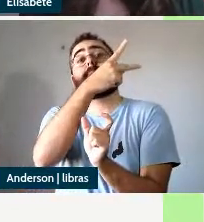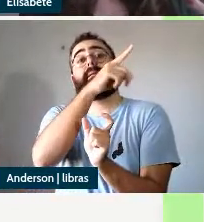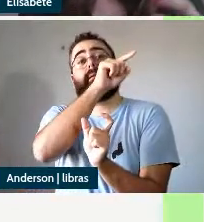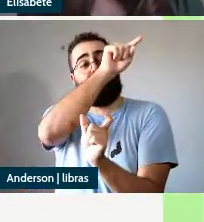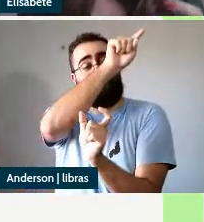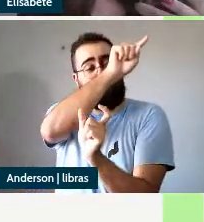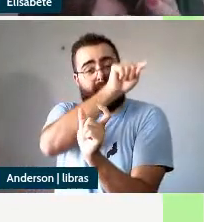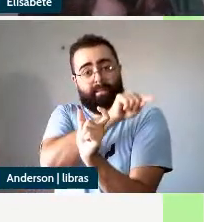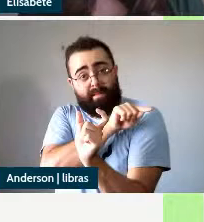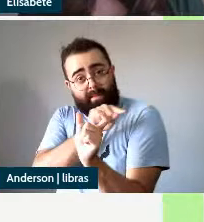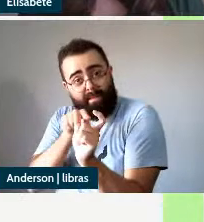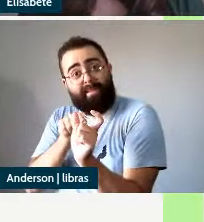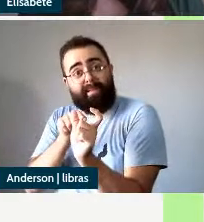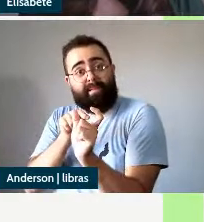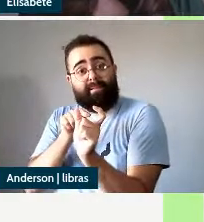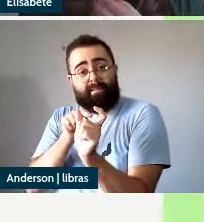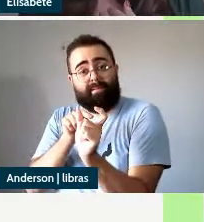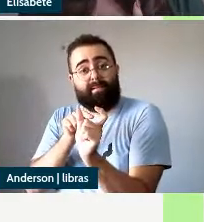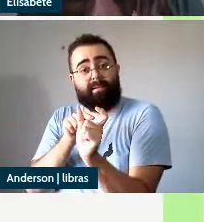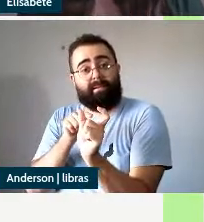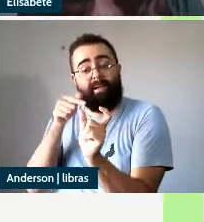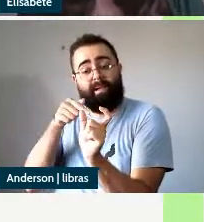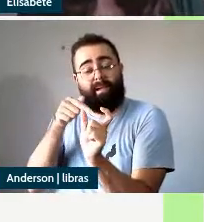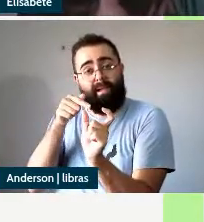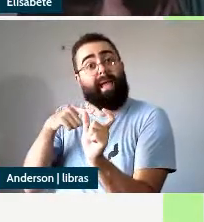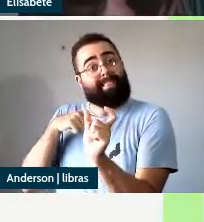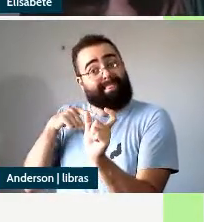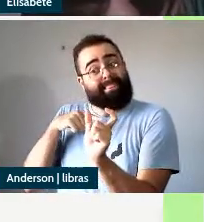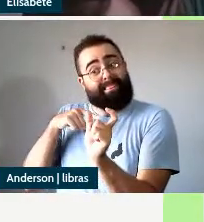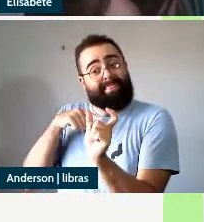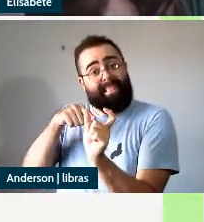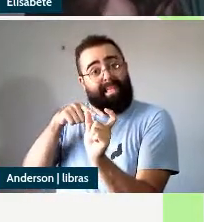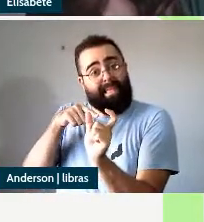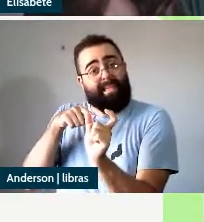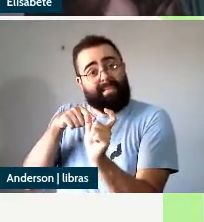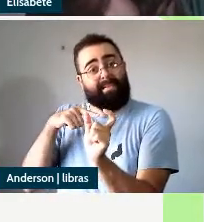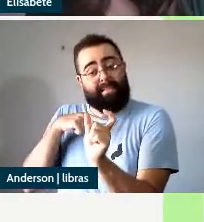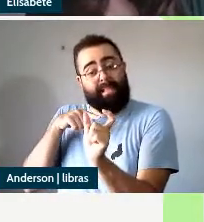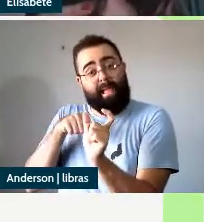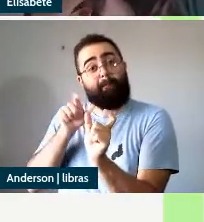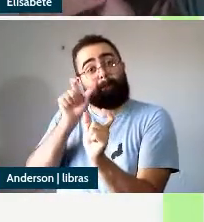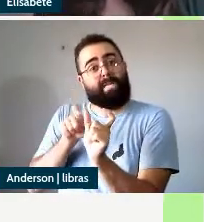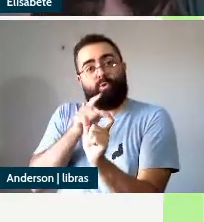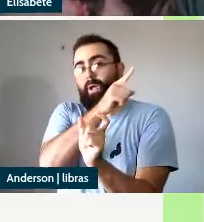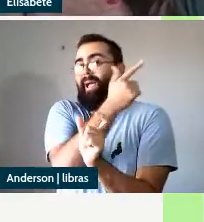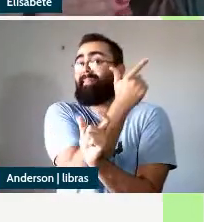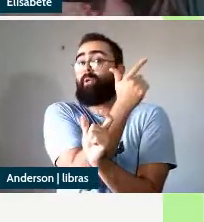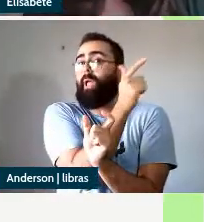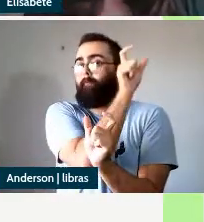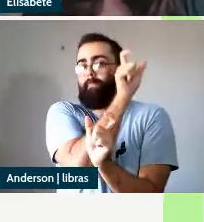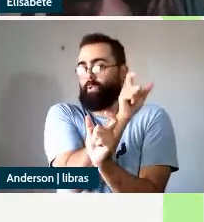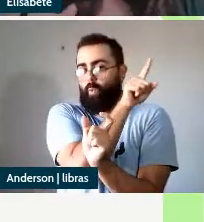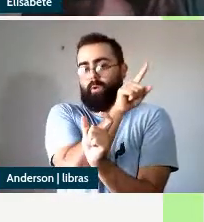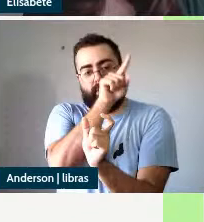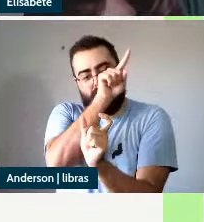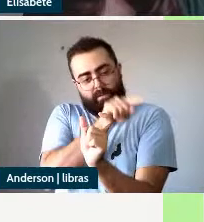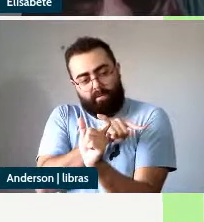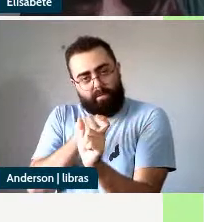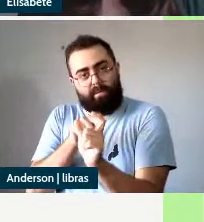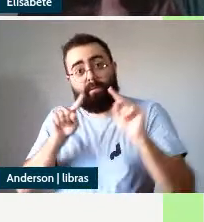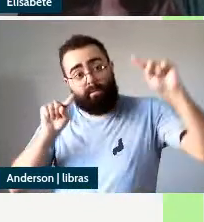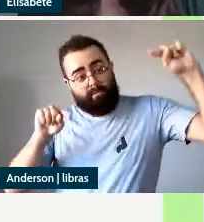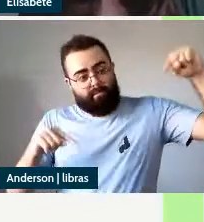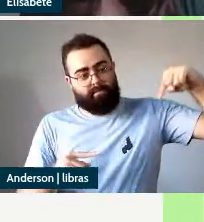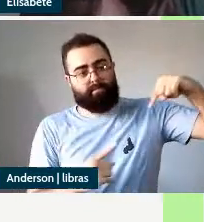para os traços interpretáveis do DP e então estará estabelecida essa relação de sonda e